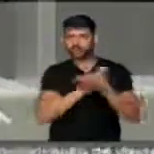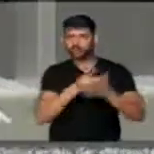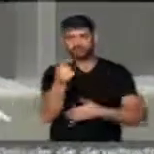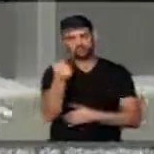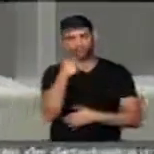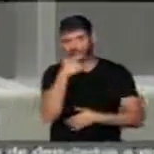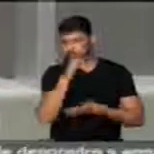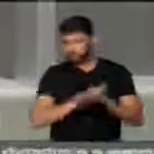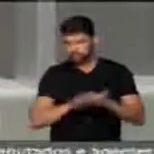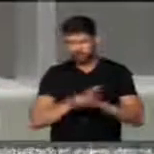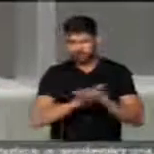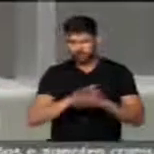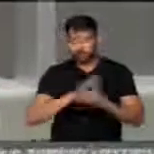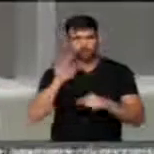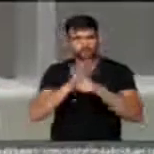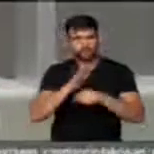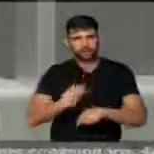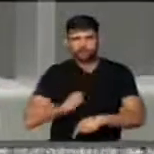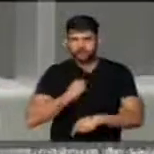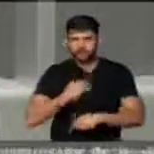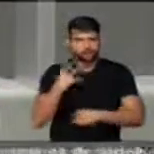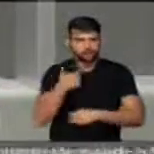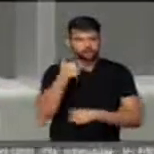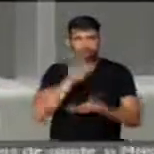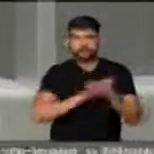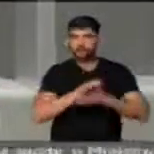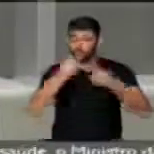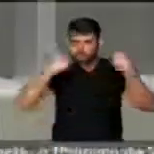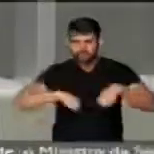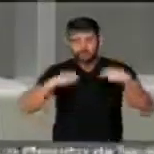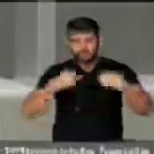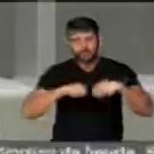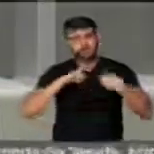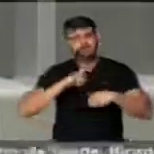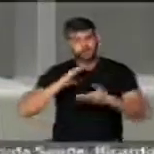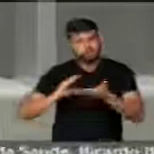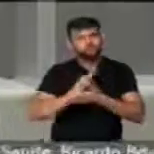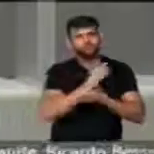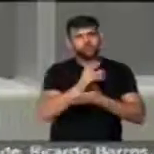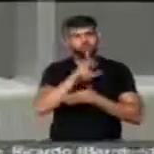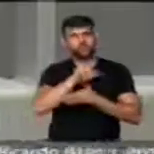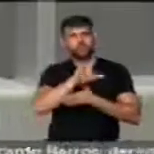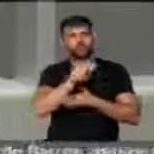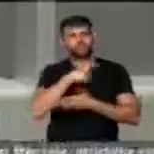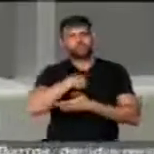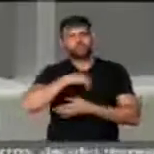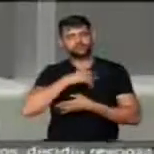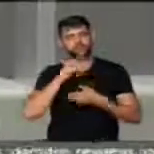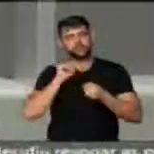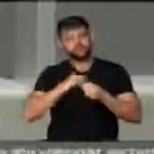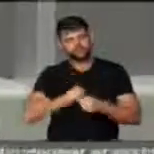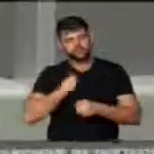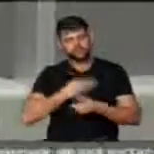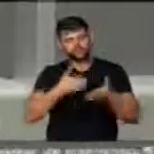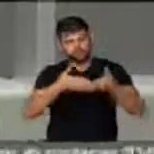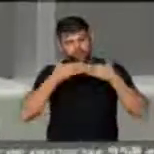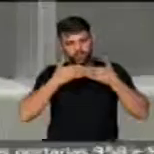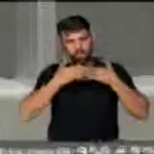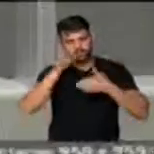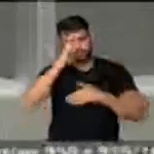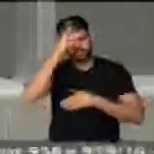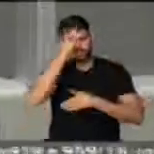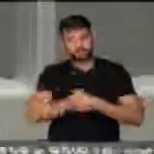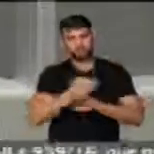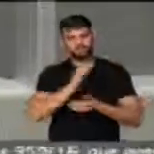dinheiro. Para salvar vidas, nós precisamos de recursos em Uberlândia. É isso que eu estou aqui pedindo a